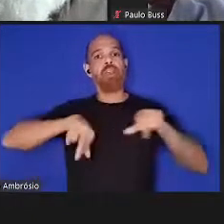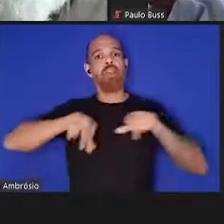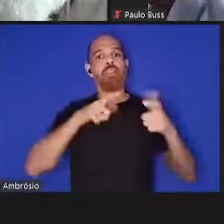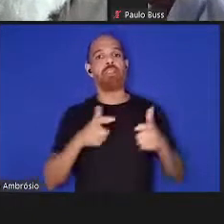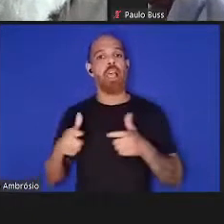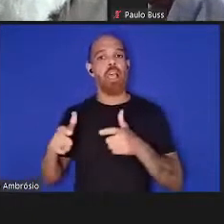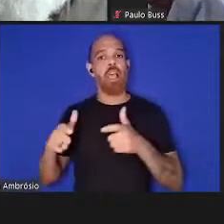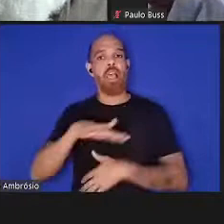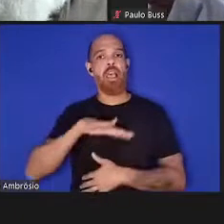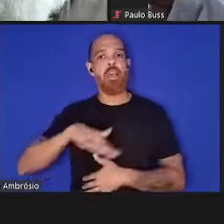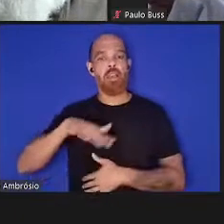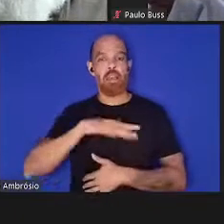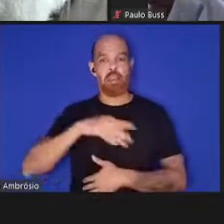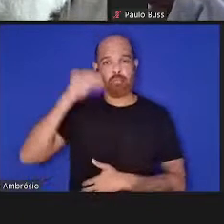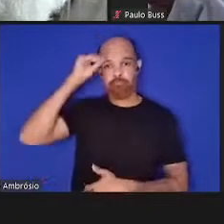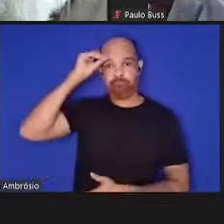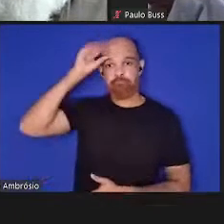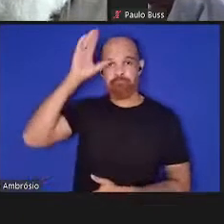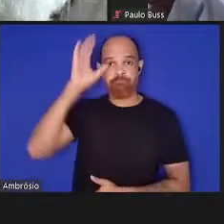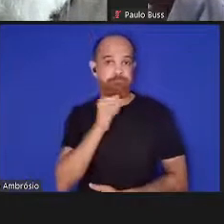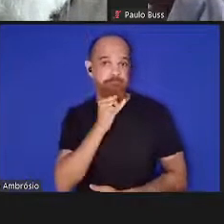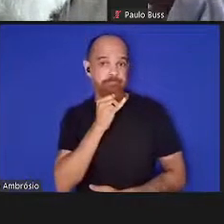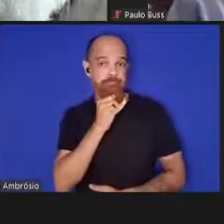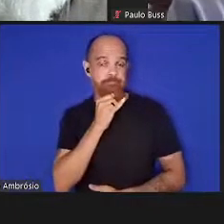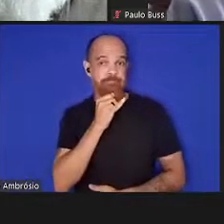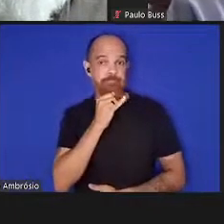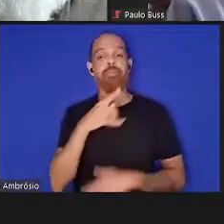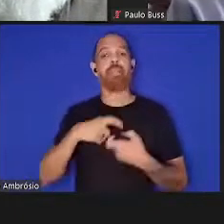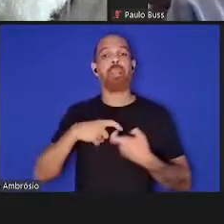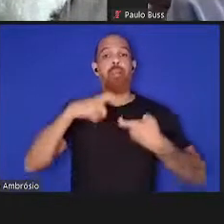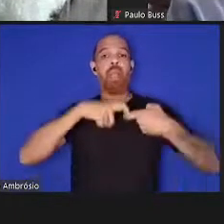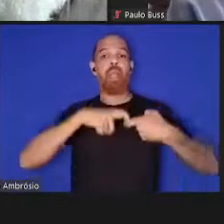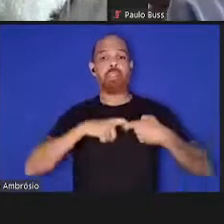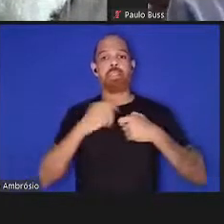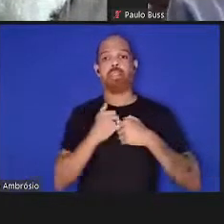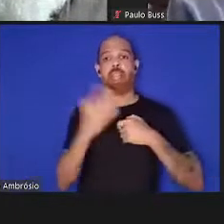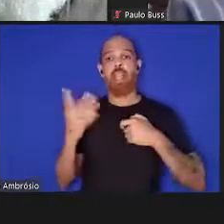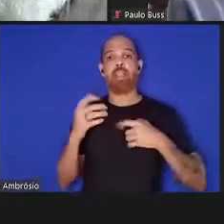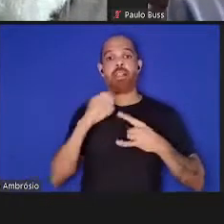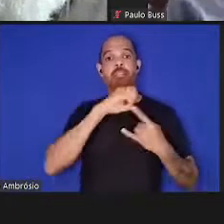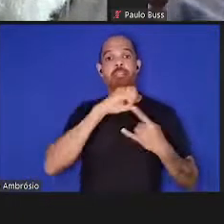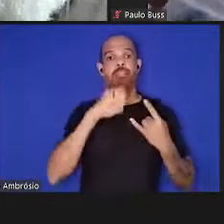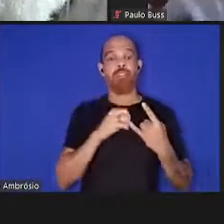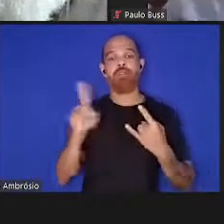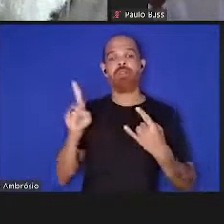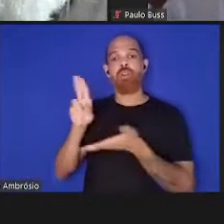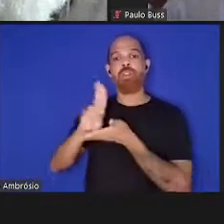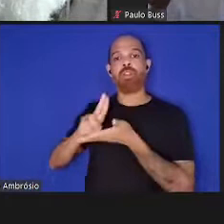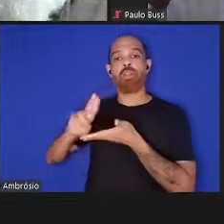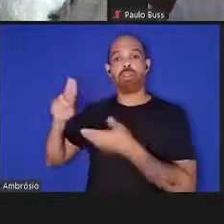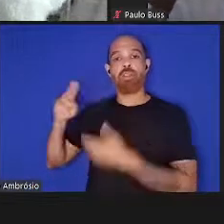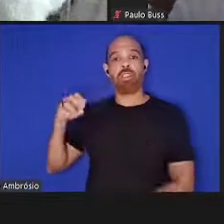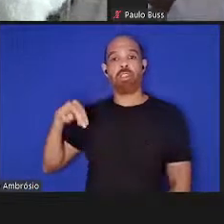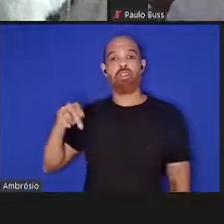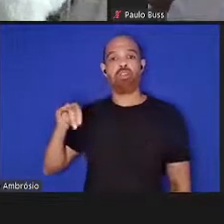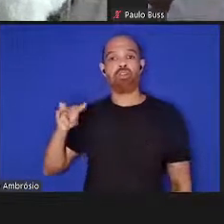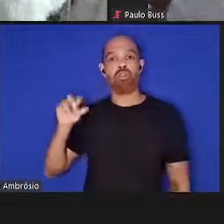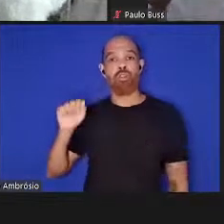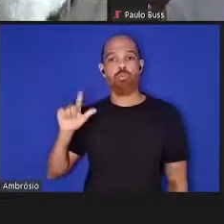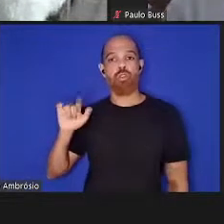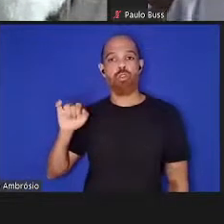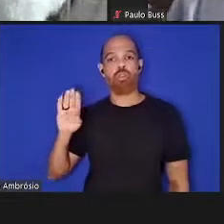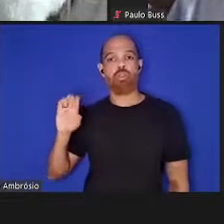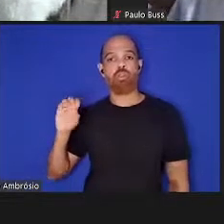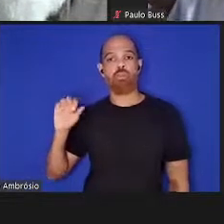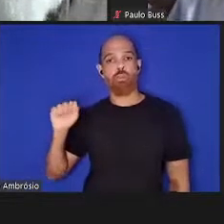conhecimento. Exemplo disso são as parcerias Além Mar, da Fiocruz, com a Universidade Nova de Lisboa, pelo Instituto de